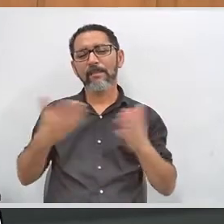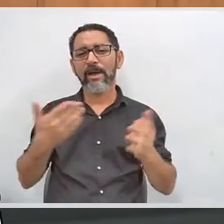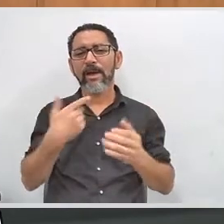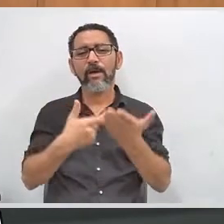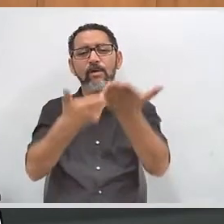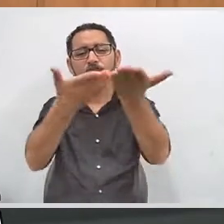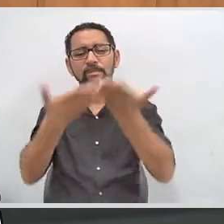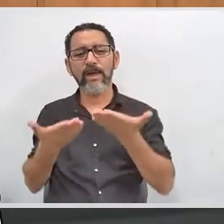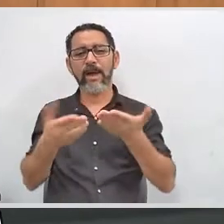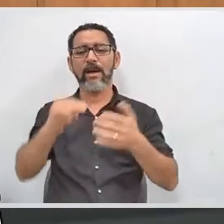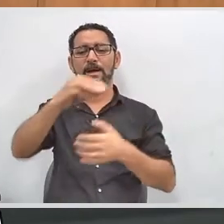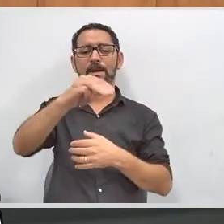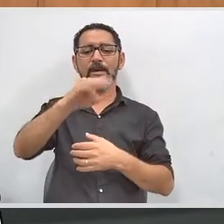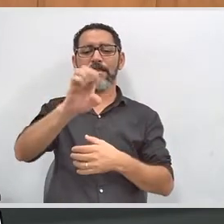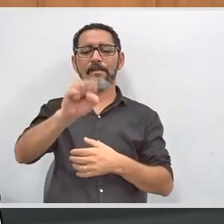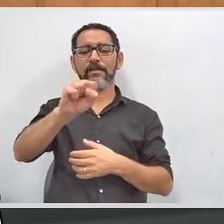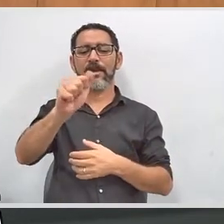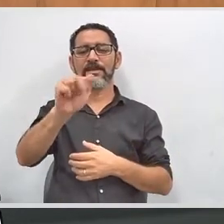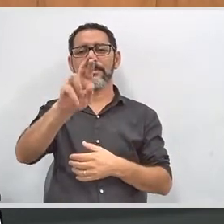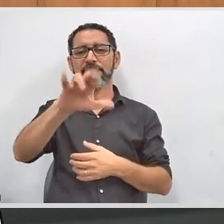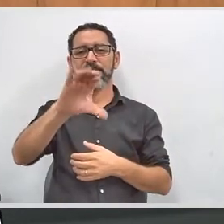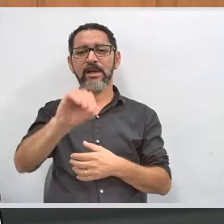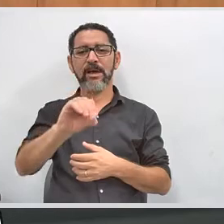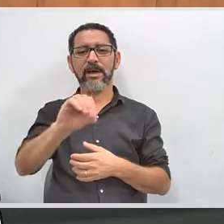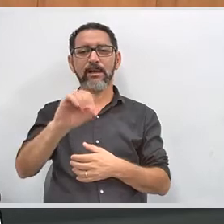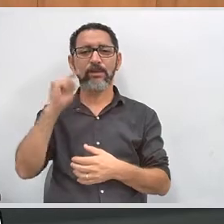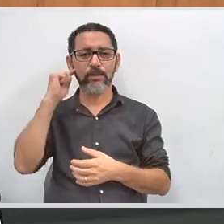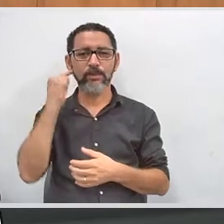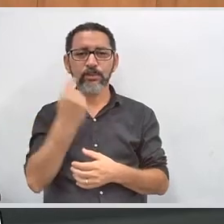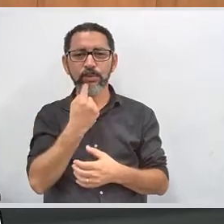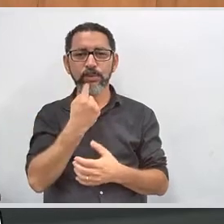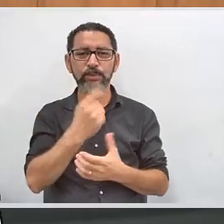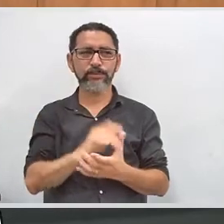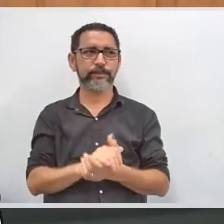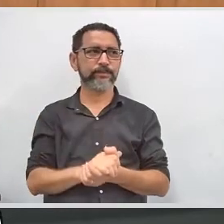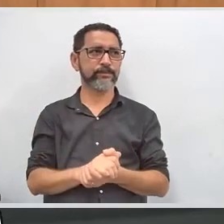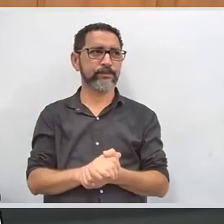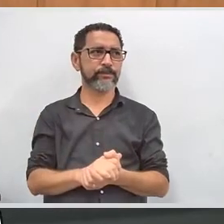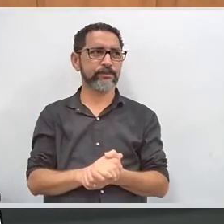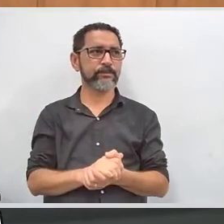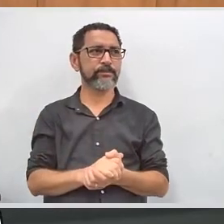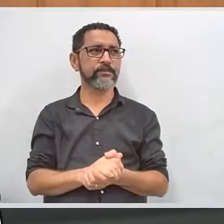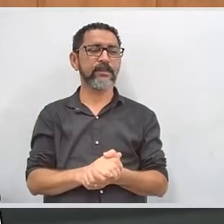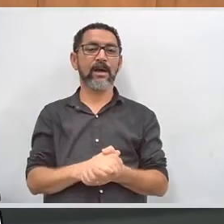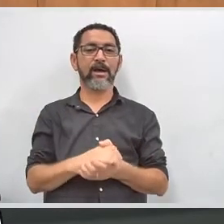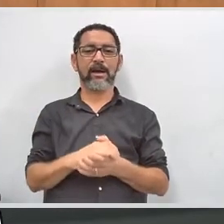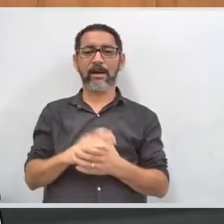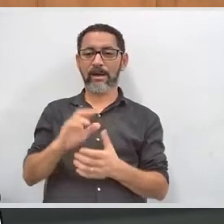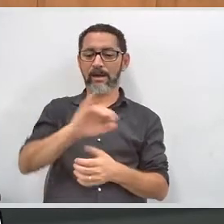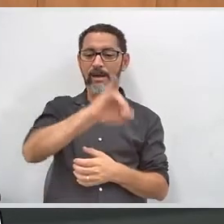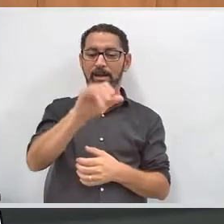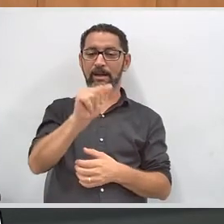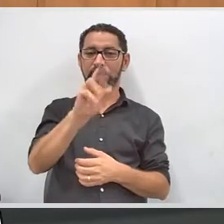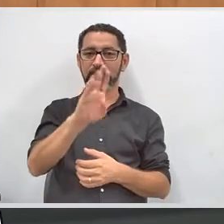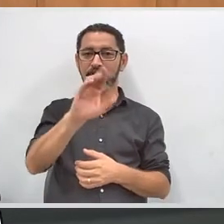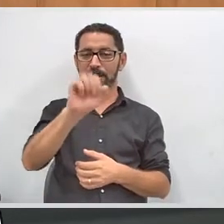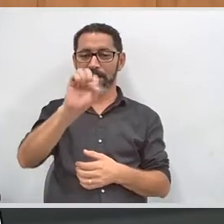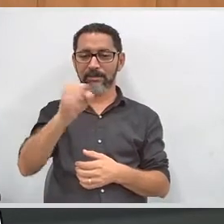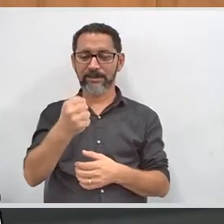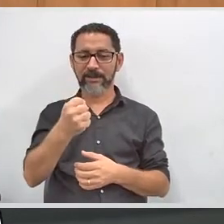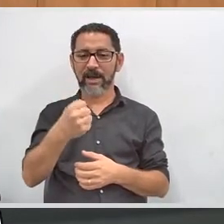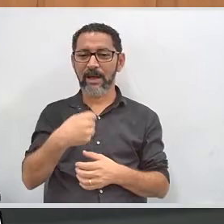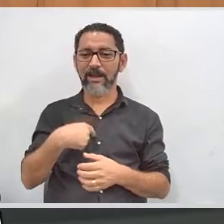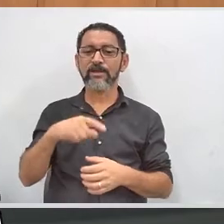essa possibilidade para esse tipo de mesário. Nós temos vários professores de intérprete e eu tenho certeza que todos eles, mais